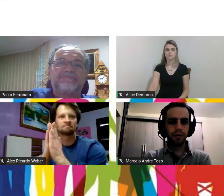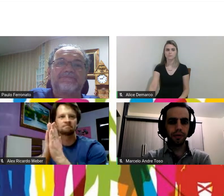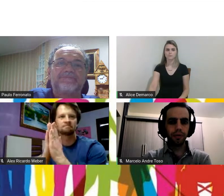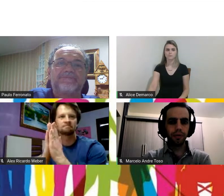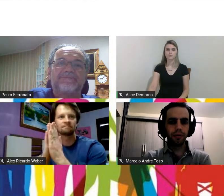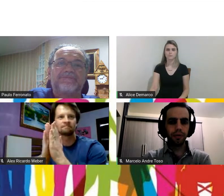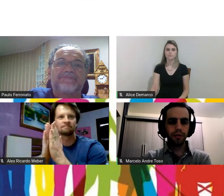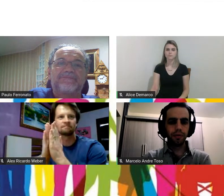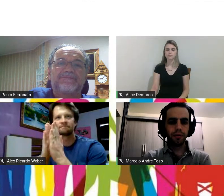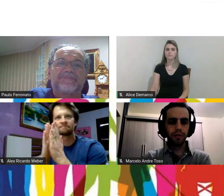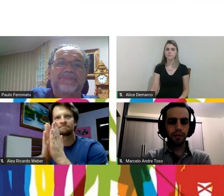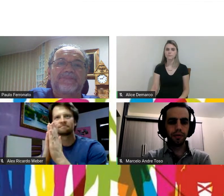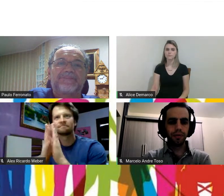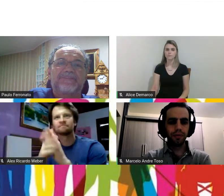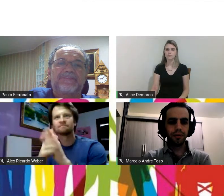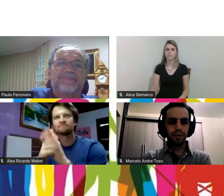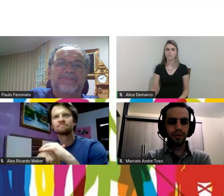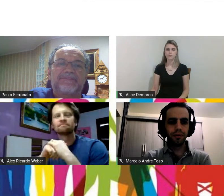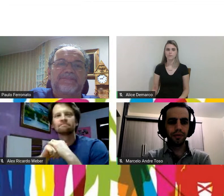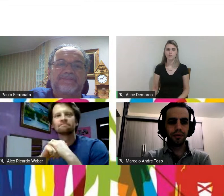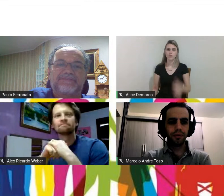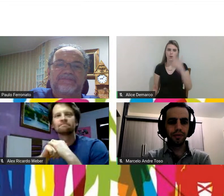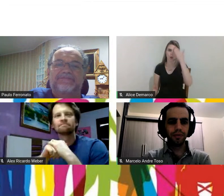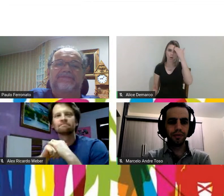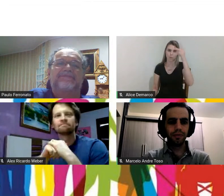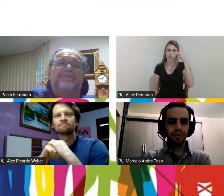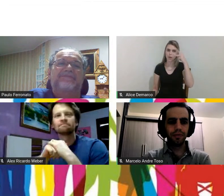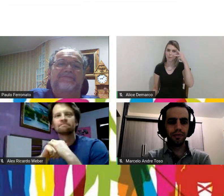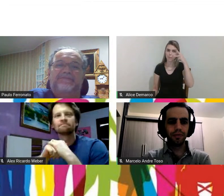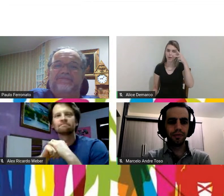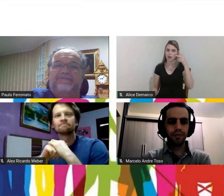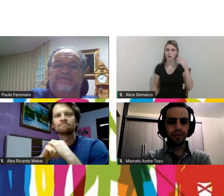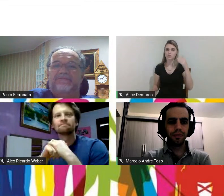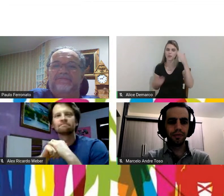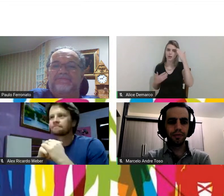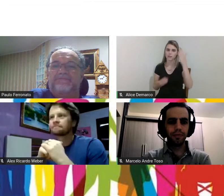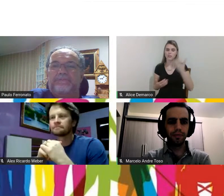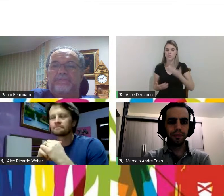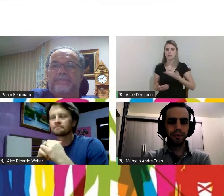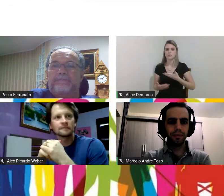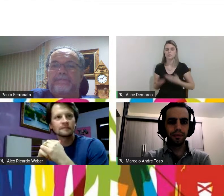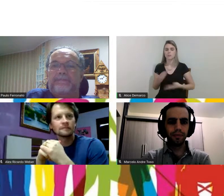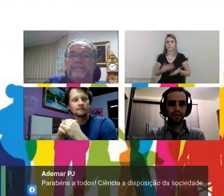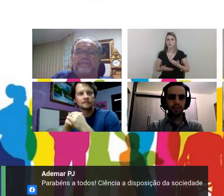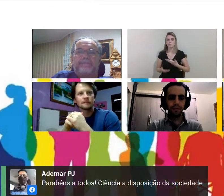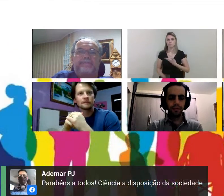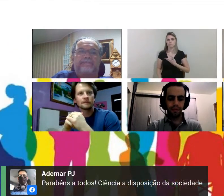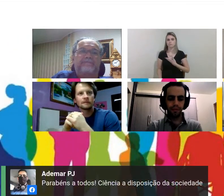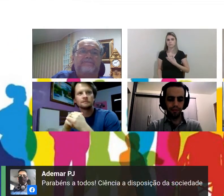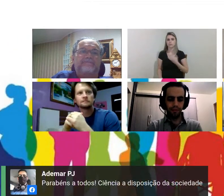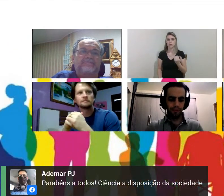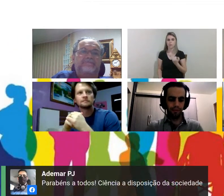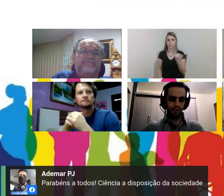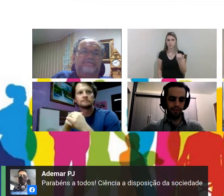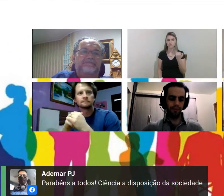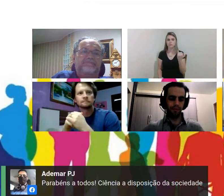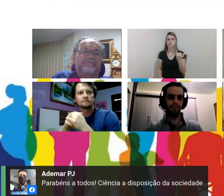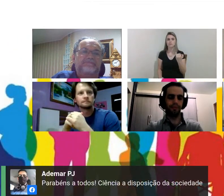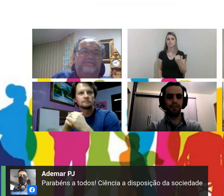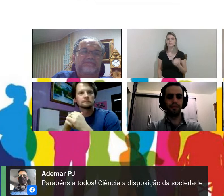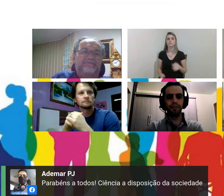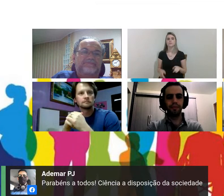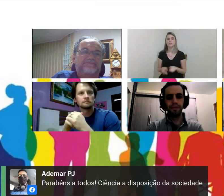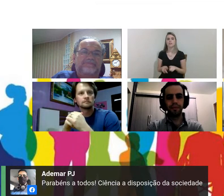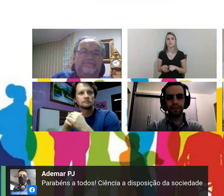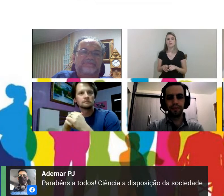Obrigada Paulo agradeço também demais a participação dos meus colegas foram fundamentais né que toparam a